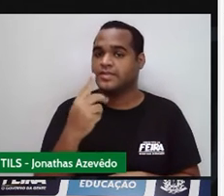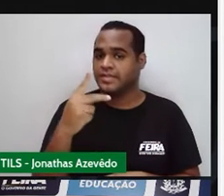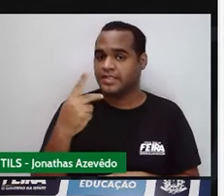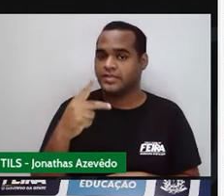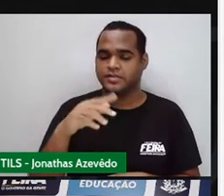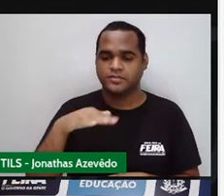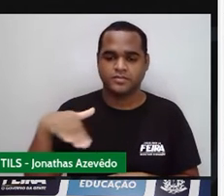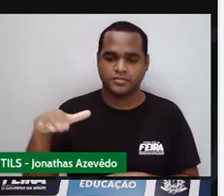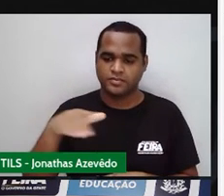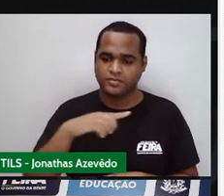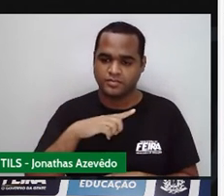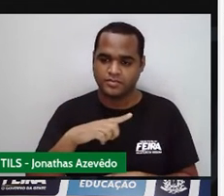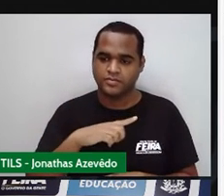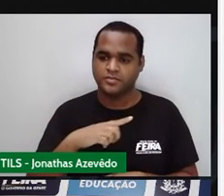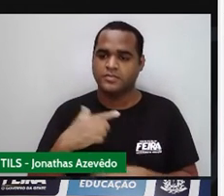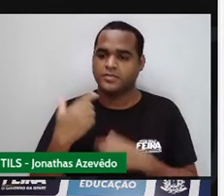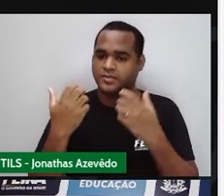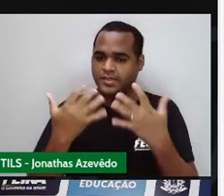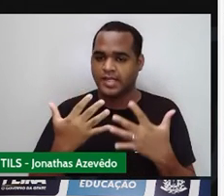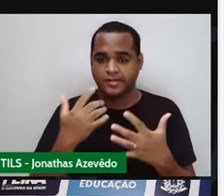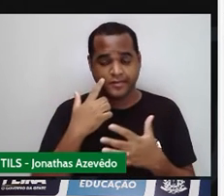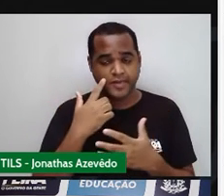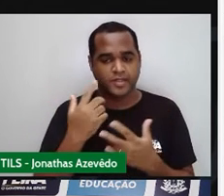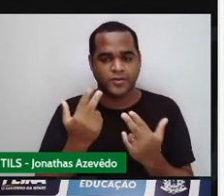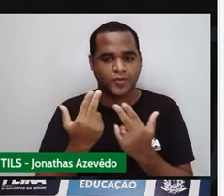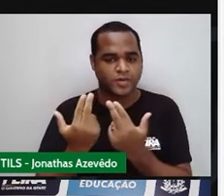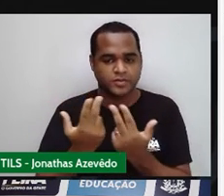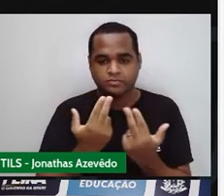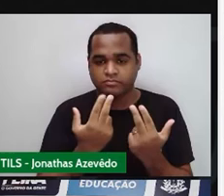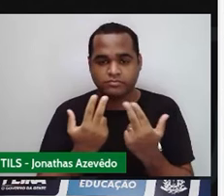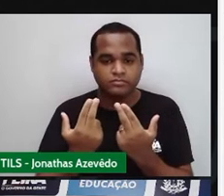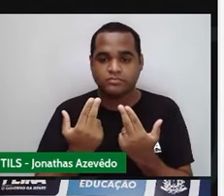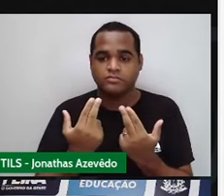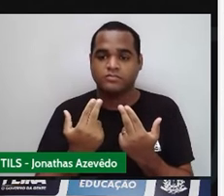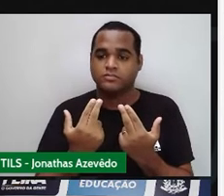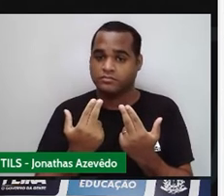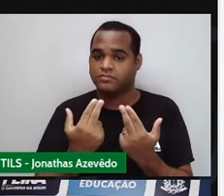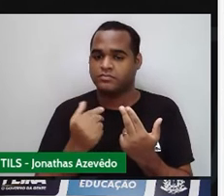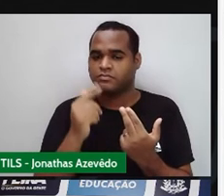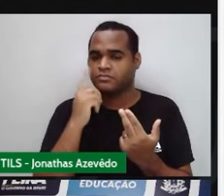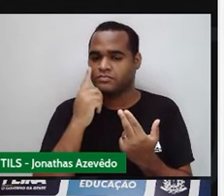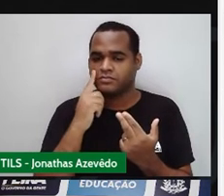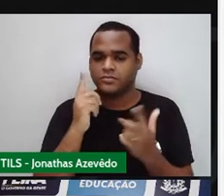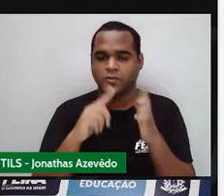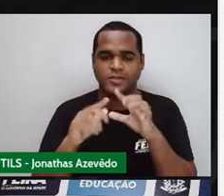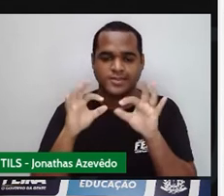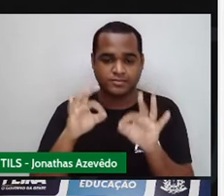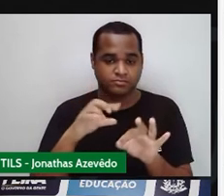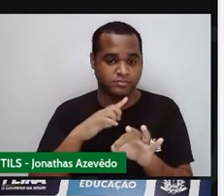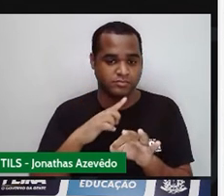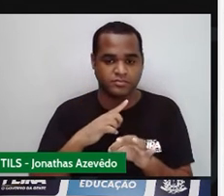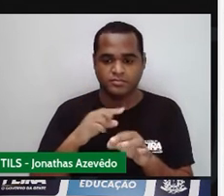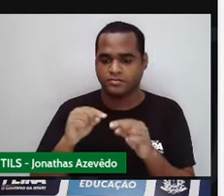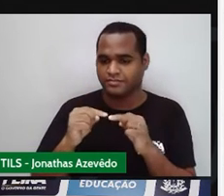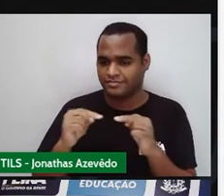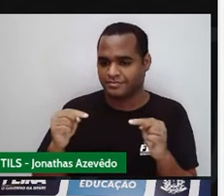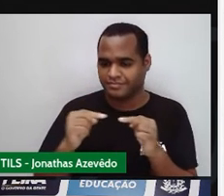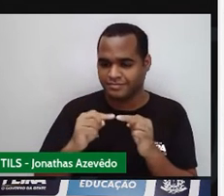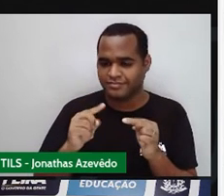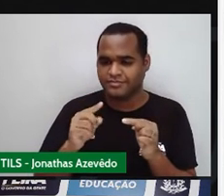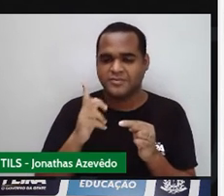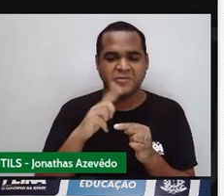triângulo menor é a mesma do maior. A mesma. Veja só se a gente botar essa linha aqui do lado, ó.